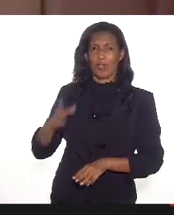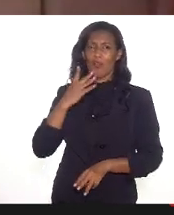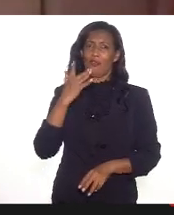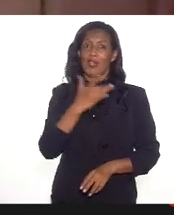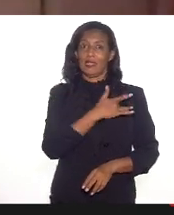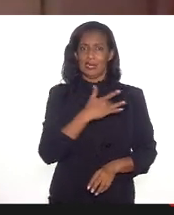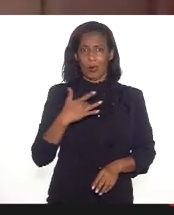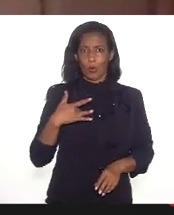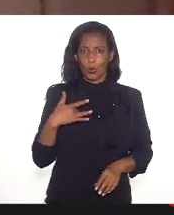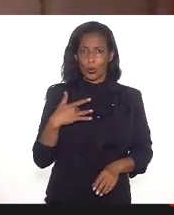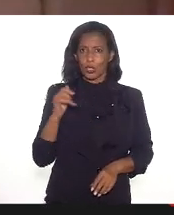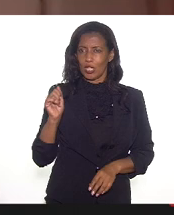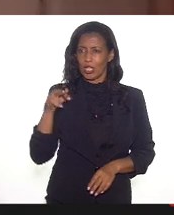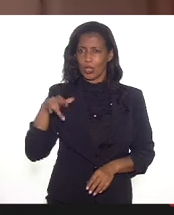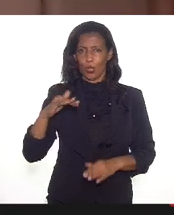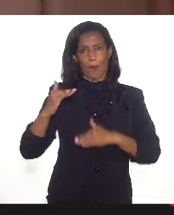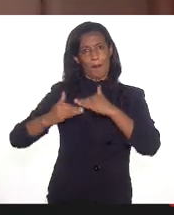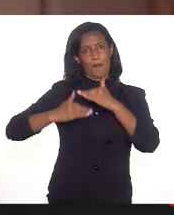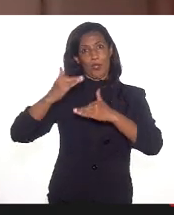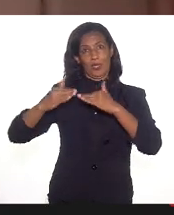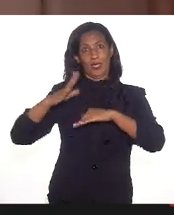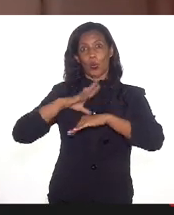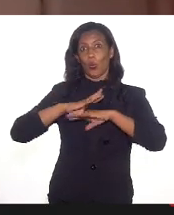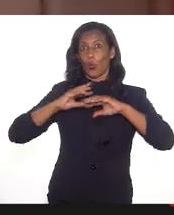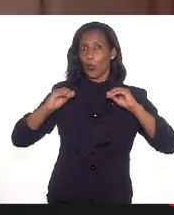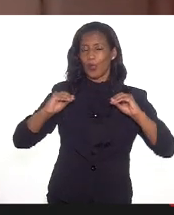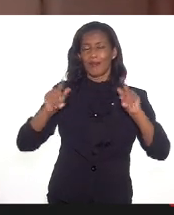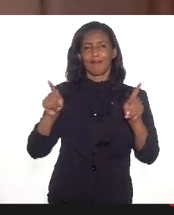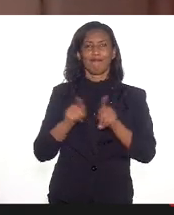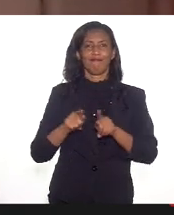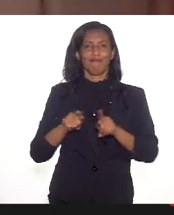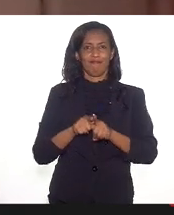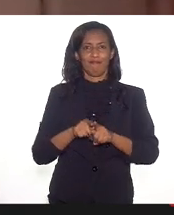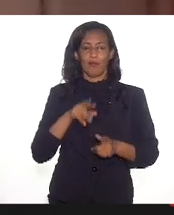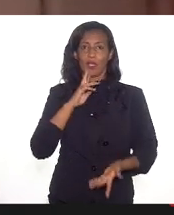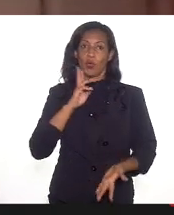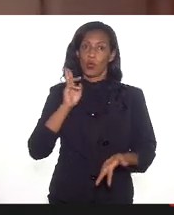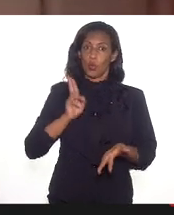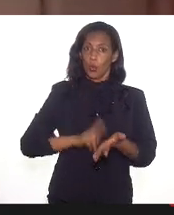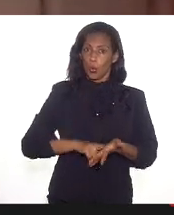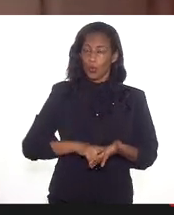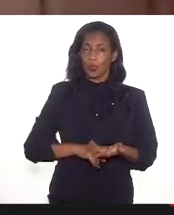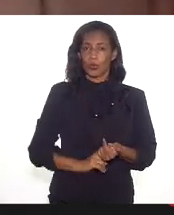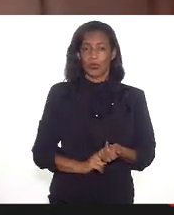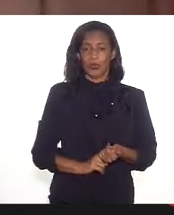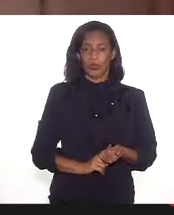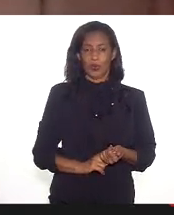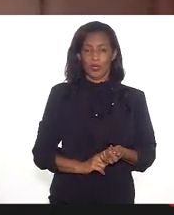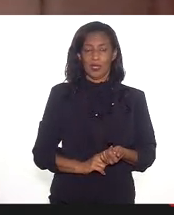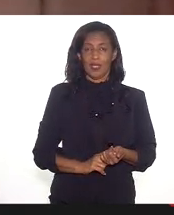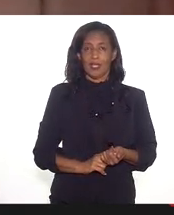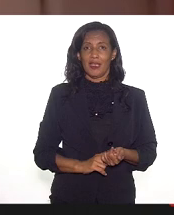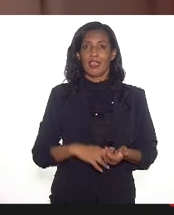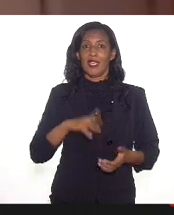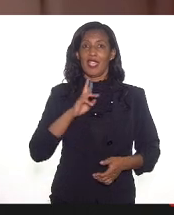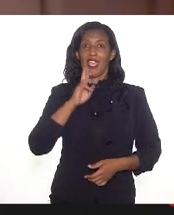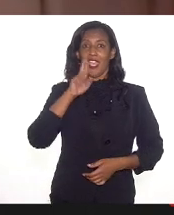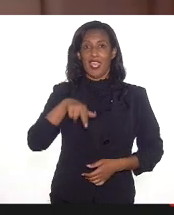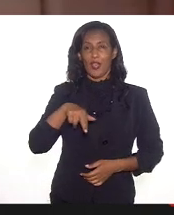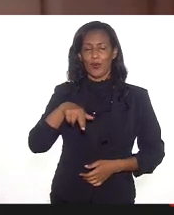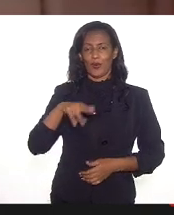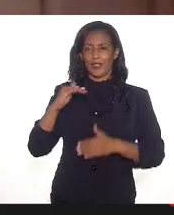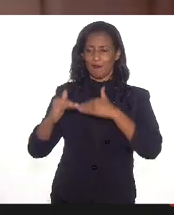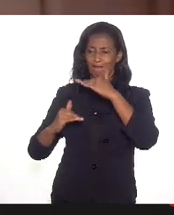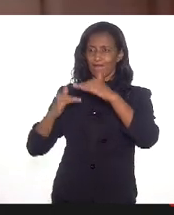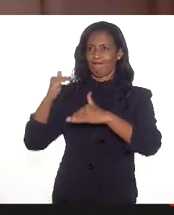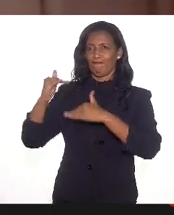realmente, é falar de processo de cura também, reconhecer-se e reconhecer-se é